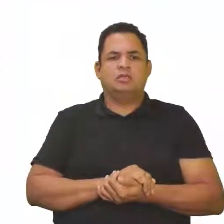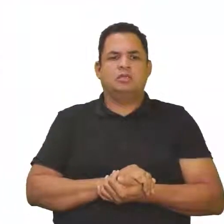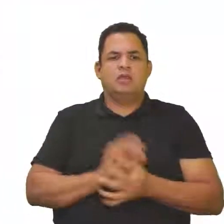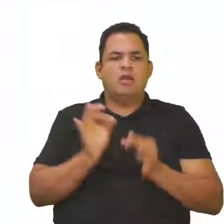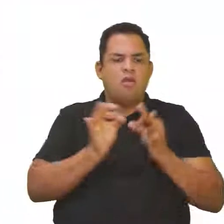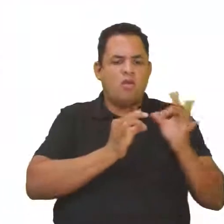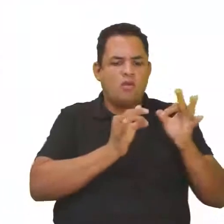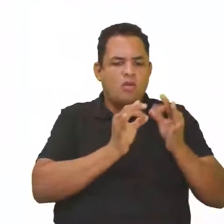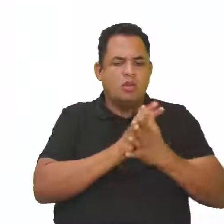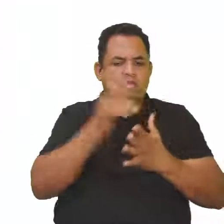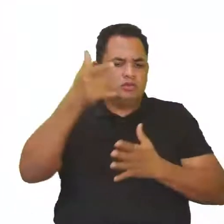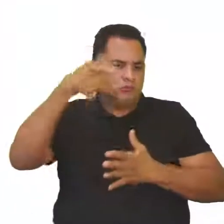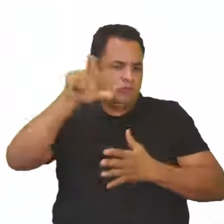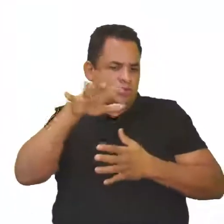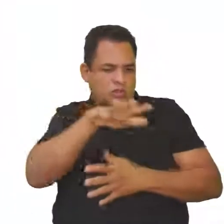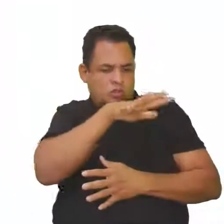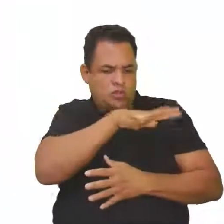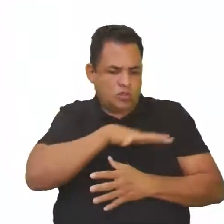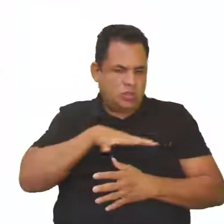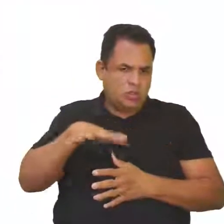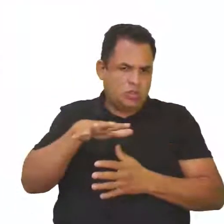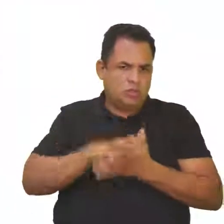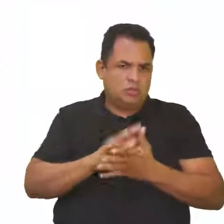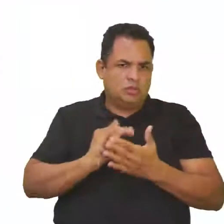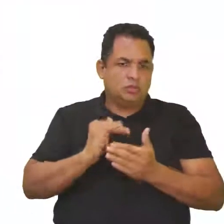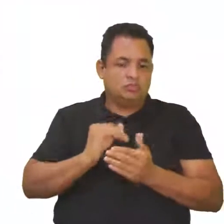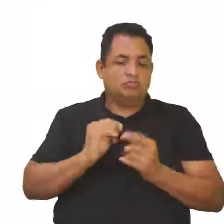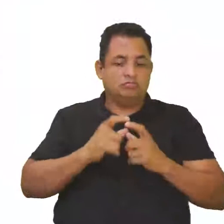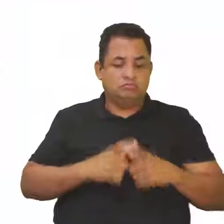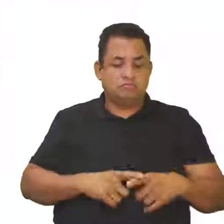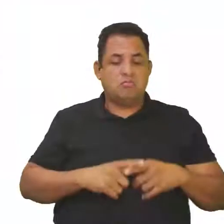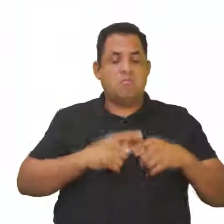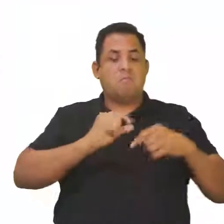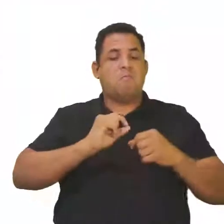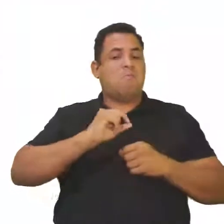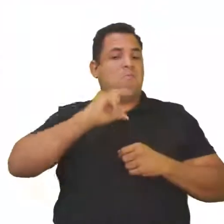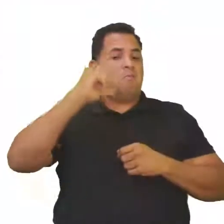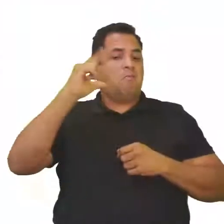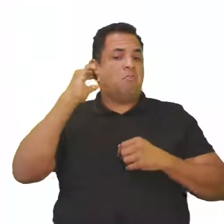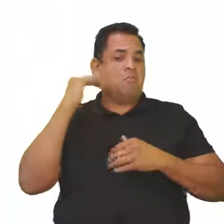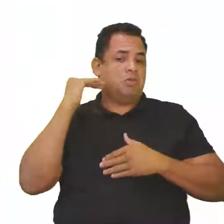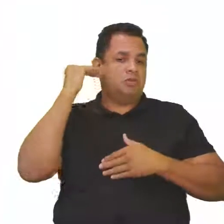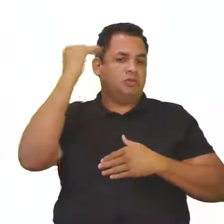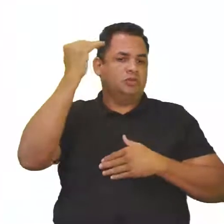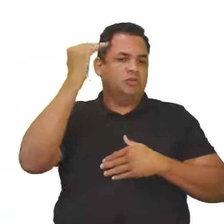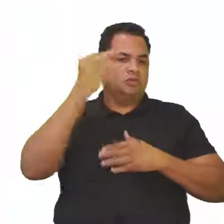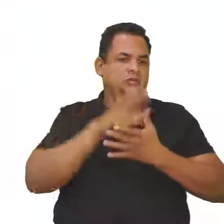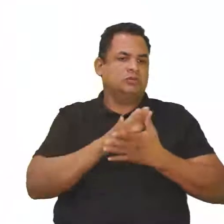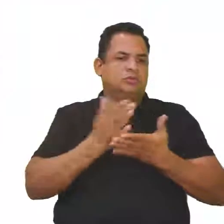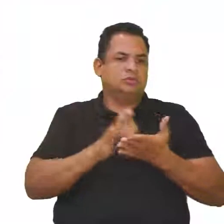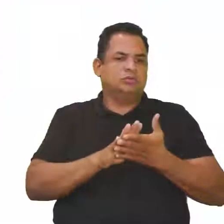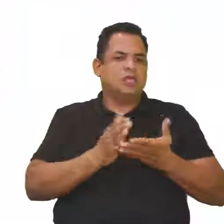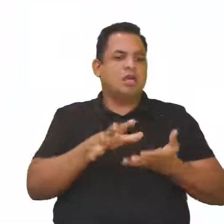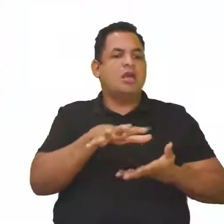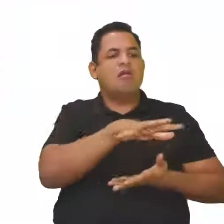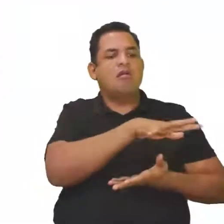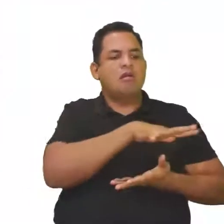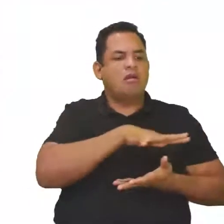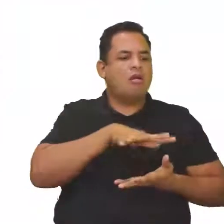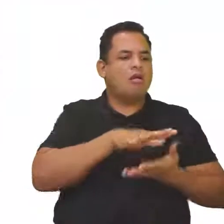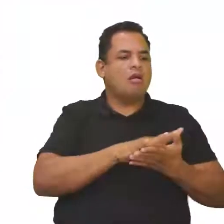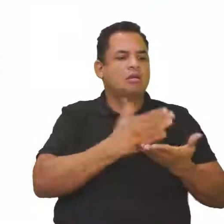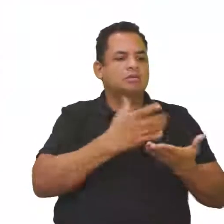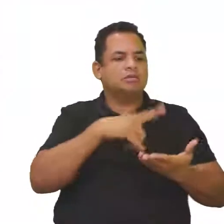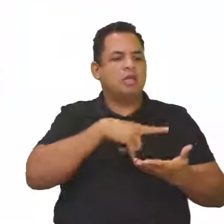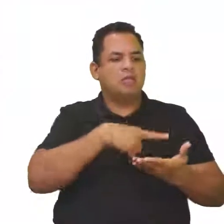recomposição de áreas está sendo maior, está superando as áreas que foram degradadas. E